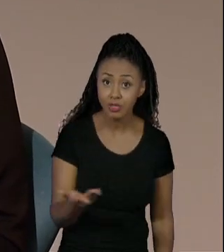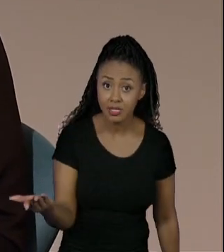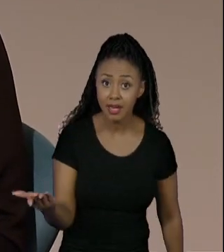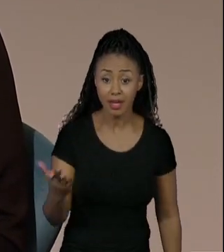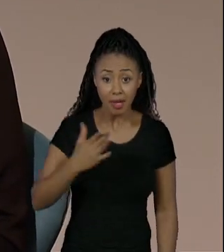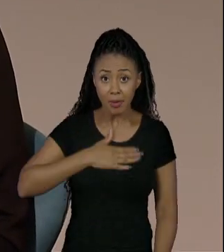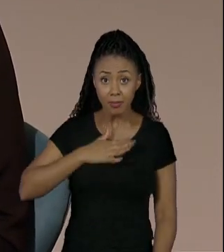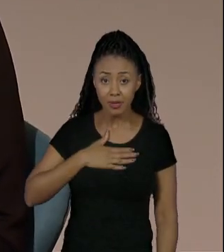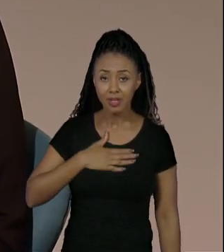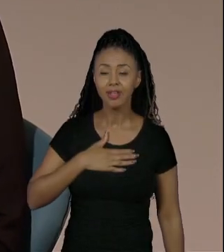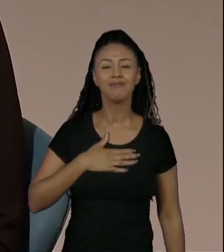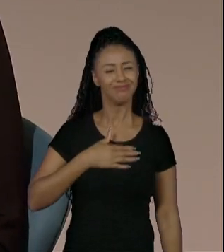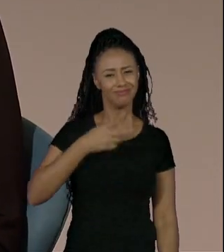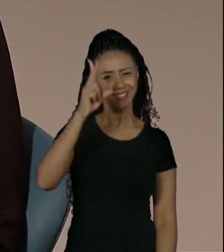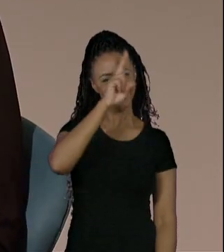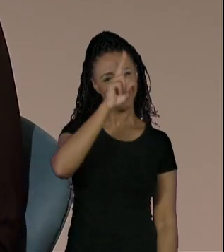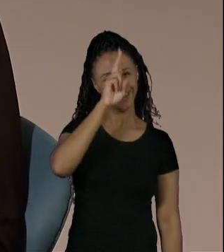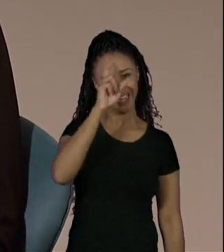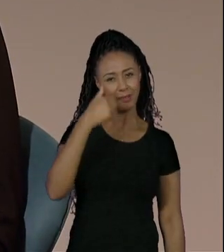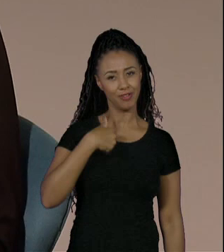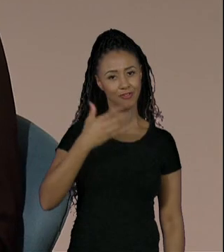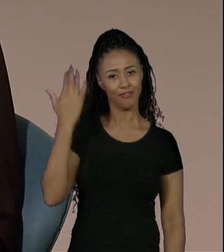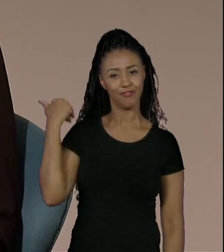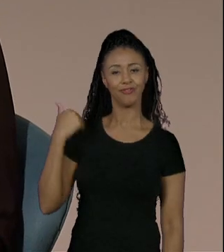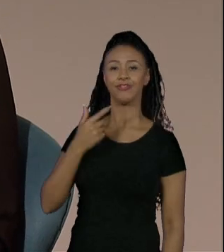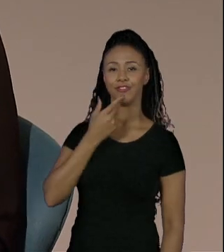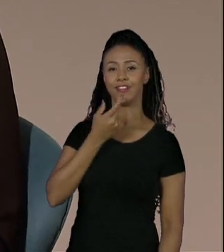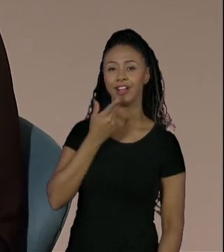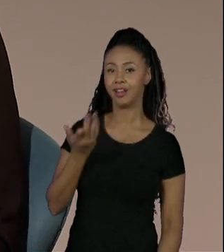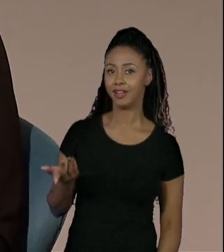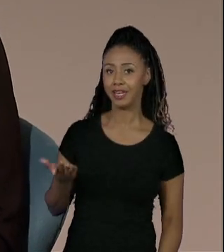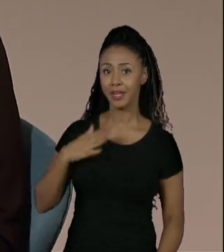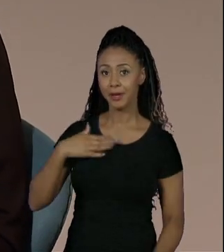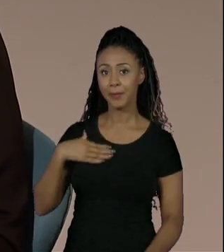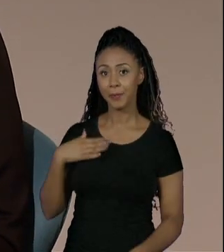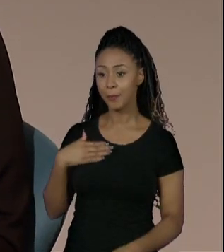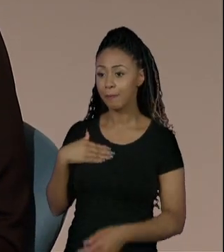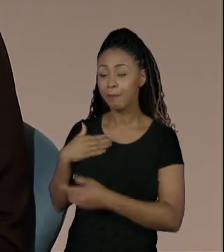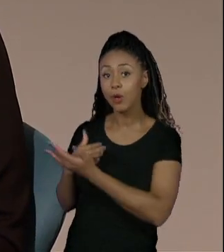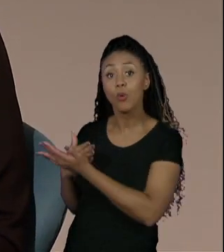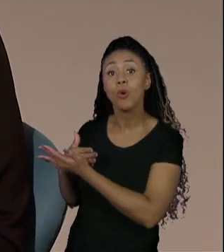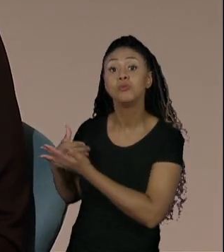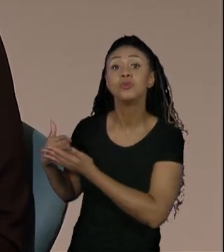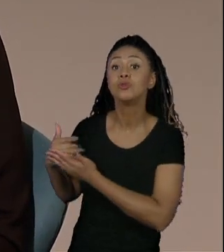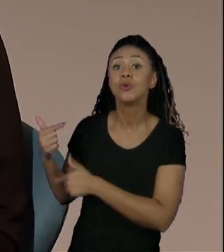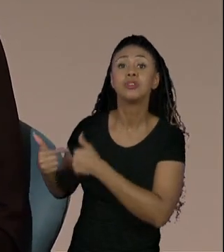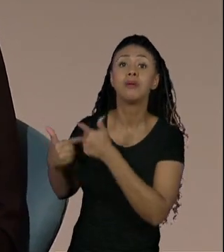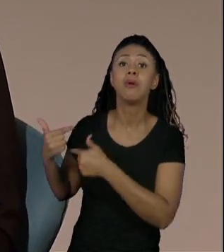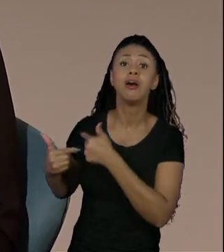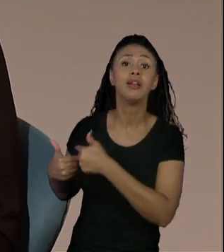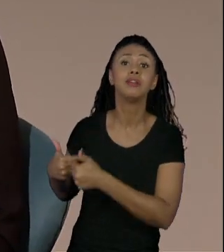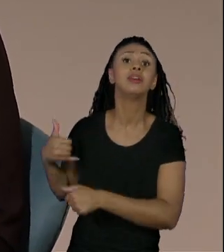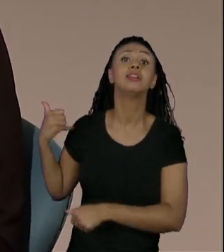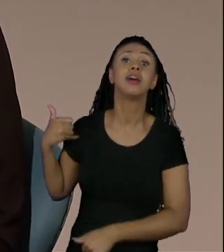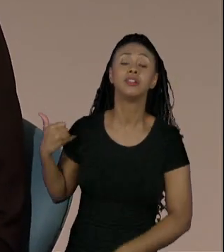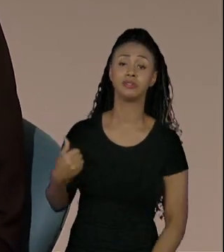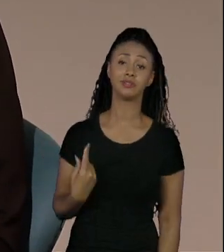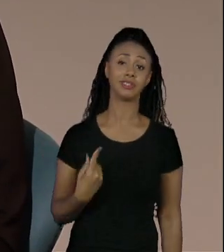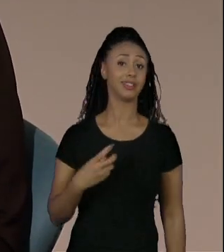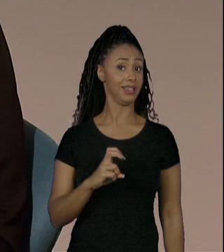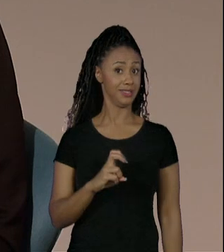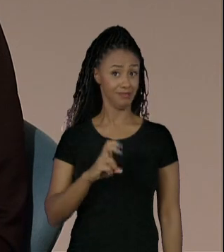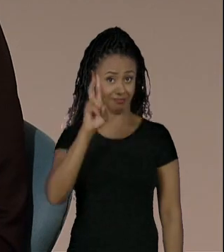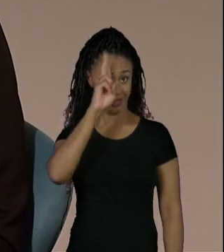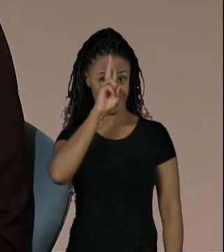é para mim. Lembra que eu falei que eu venho de uma jornada de quem iniciou o trabalho com 15 anos de idade, tá?